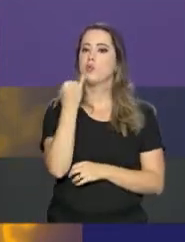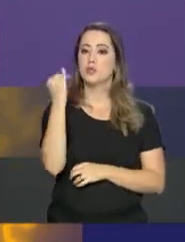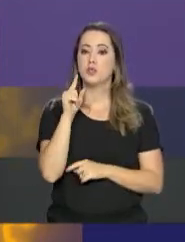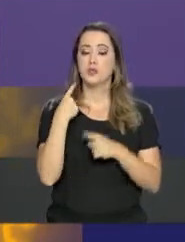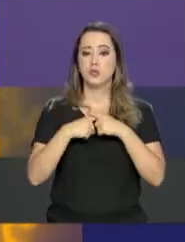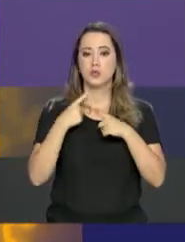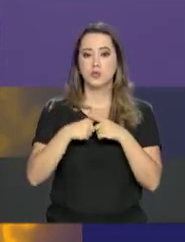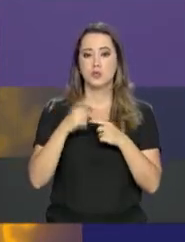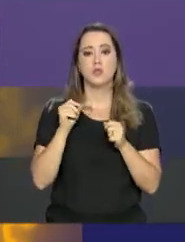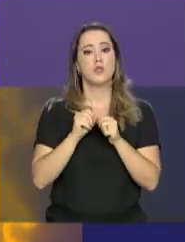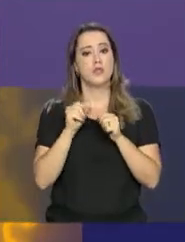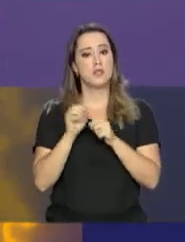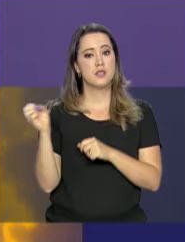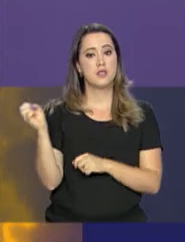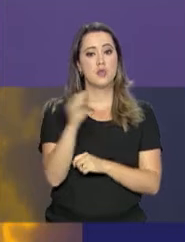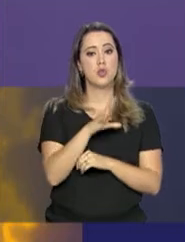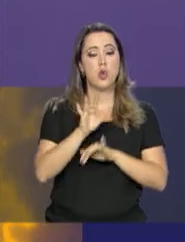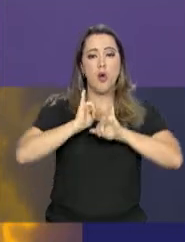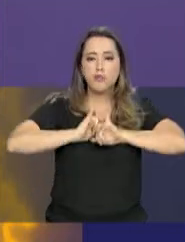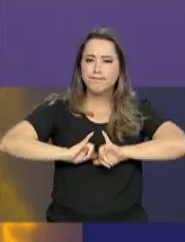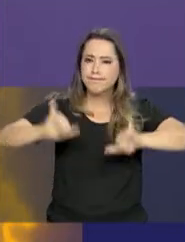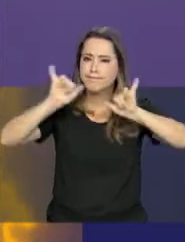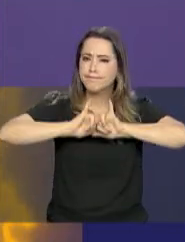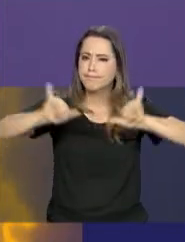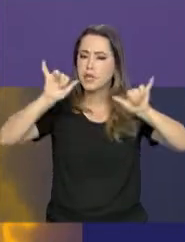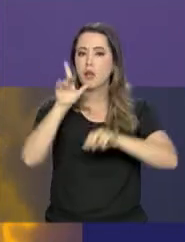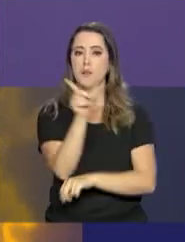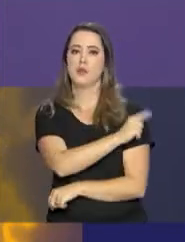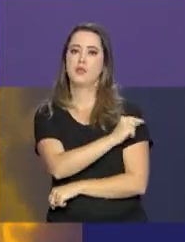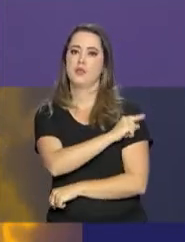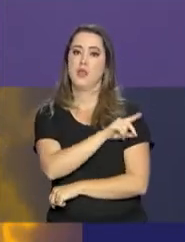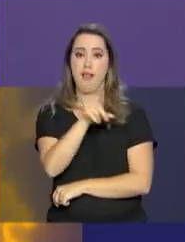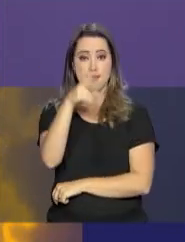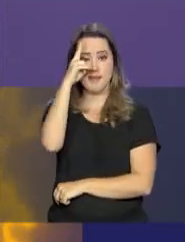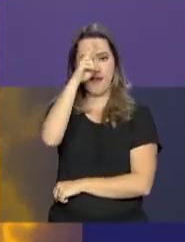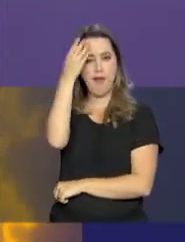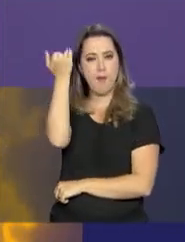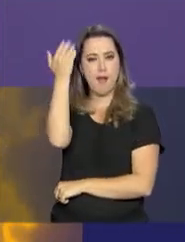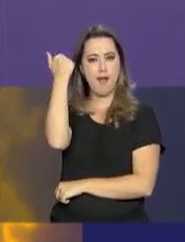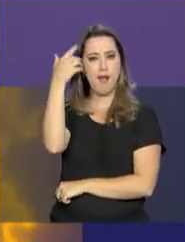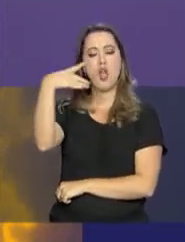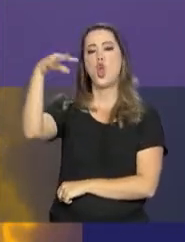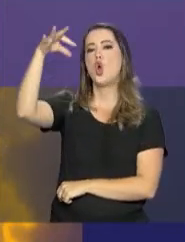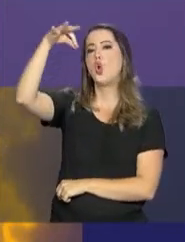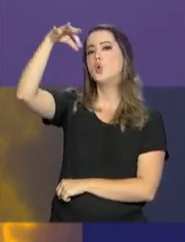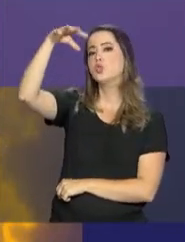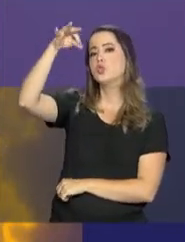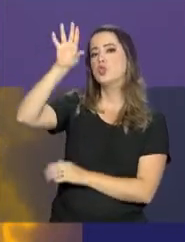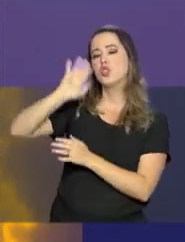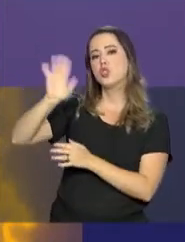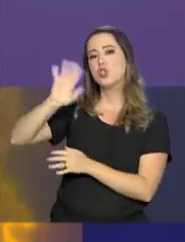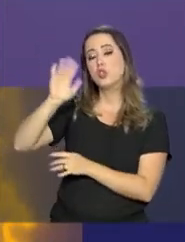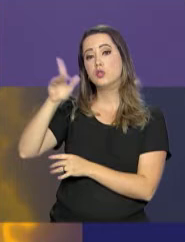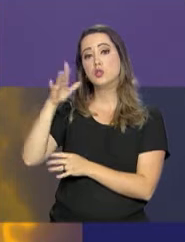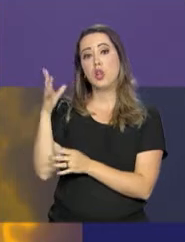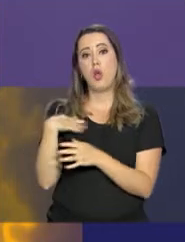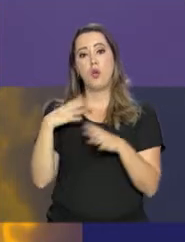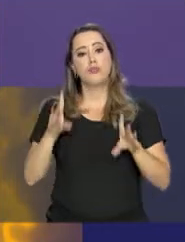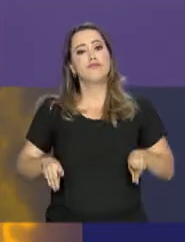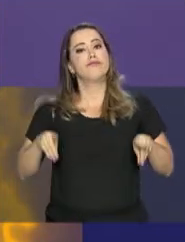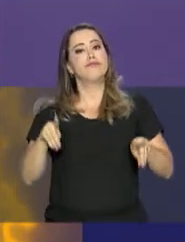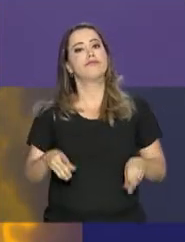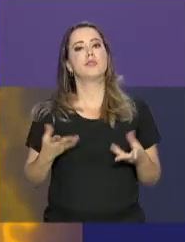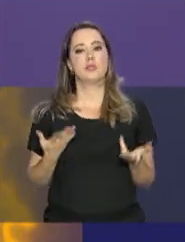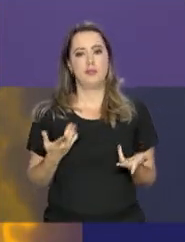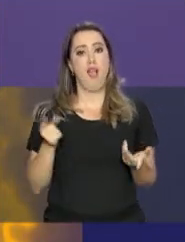Porque eu estou fazendo a nova campanha de vacinação. Você se lembra um tempinho atrás eu fiz gotinha, gotinha, tchau, tchau, paralisia infantil? Então agora a gente vai